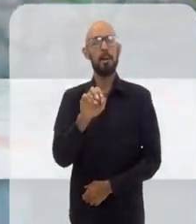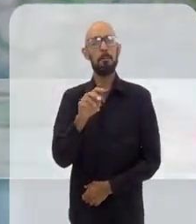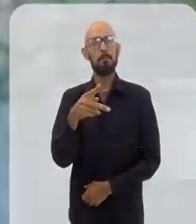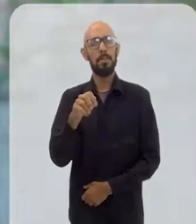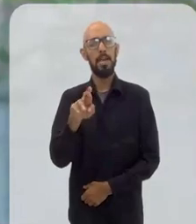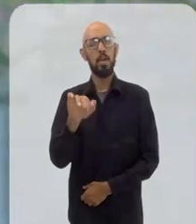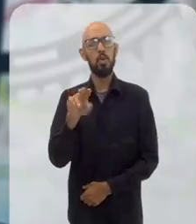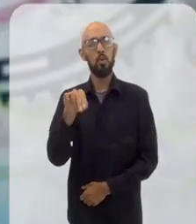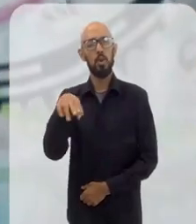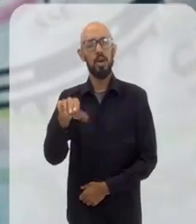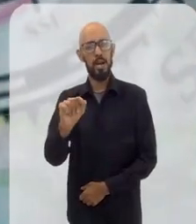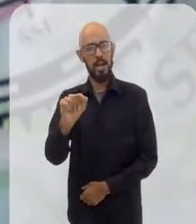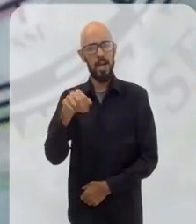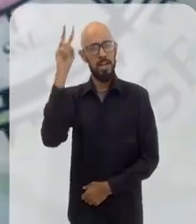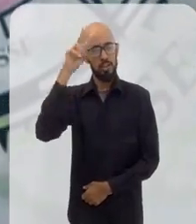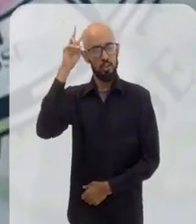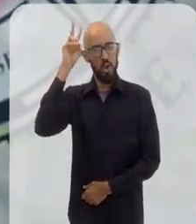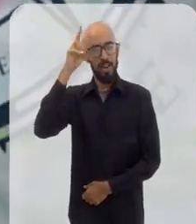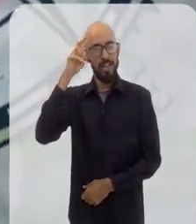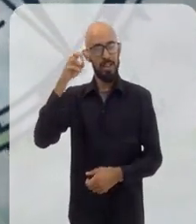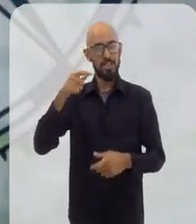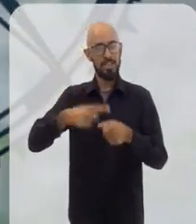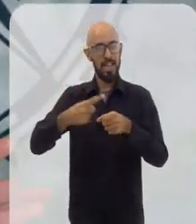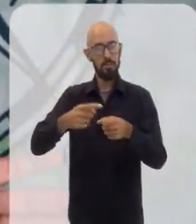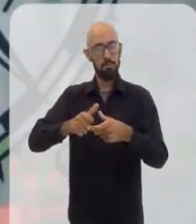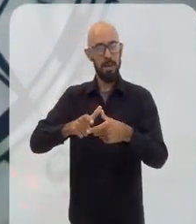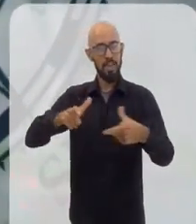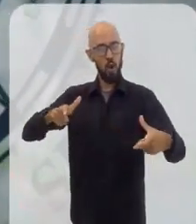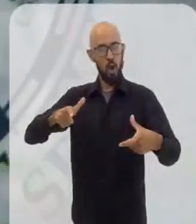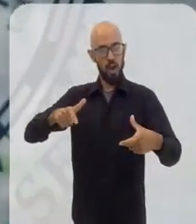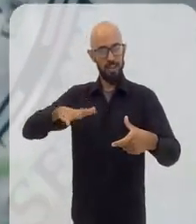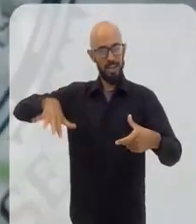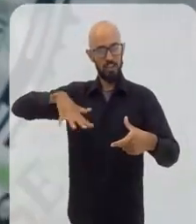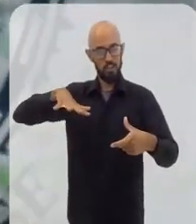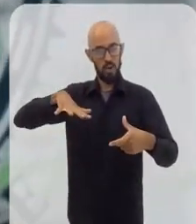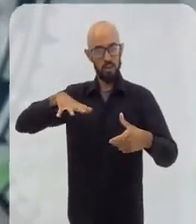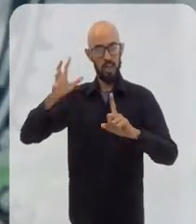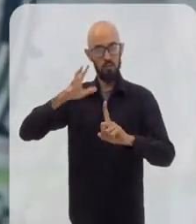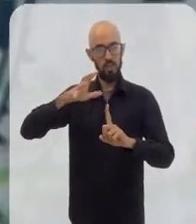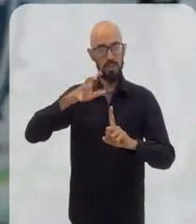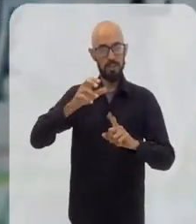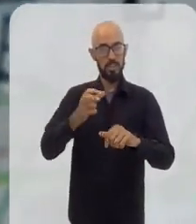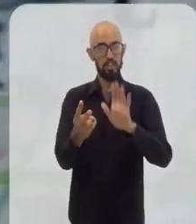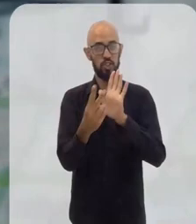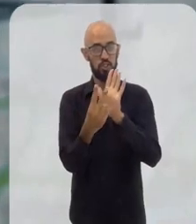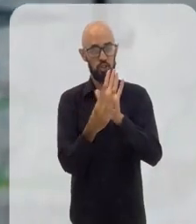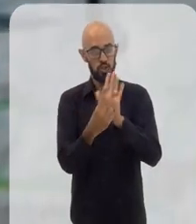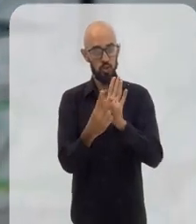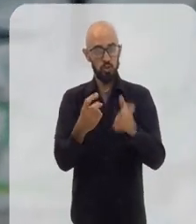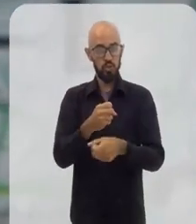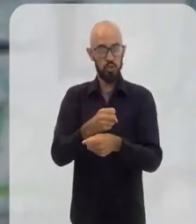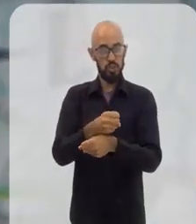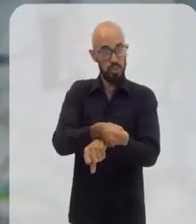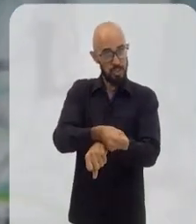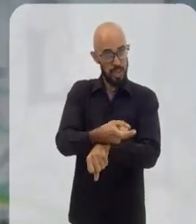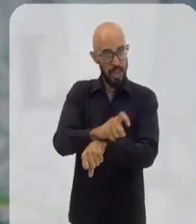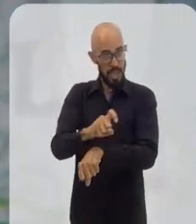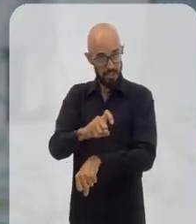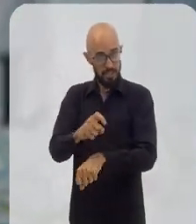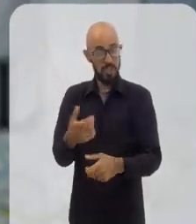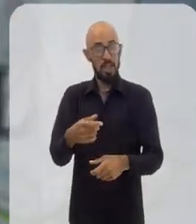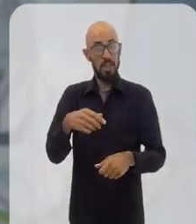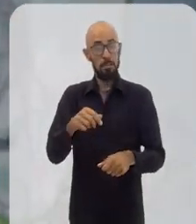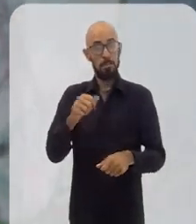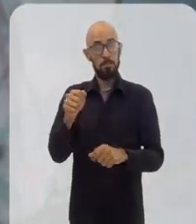Itaperuna. A história da maior cidade da região tem a influência dos índios puris, dos negros